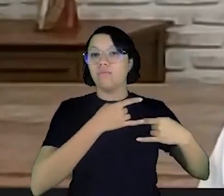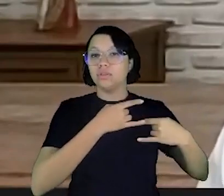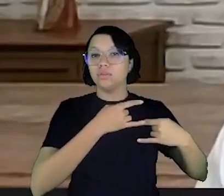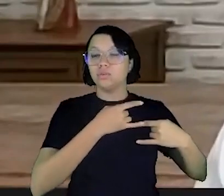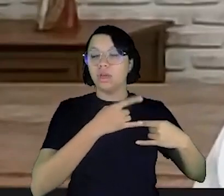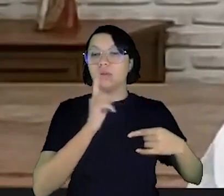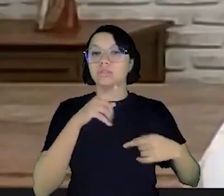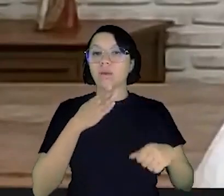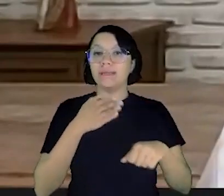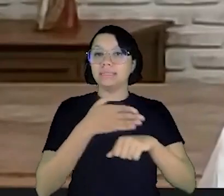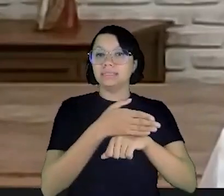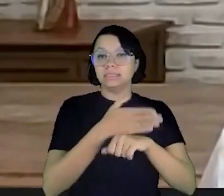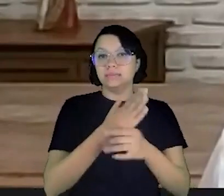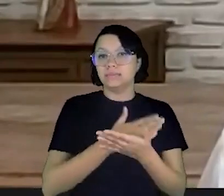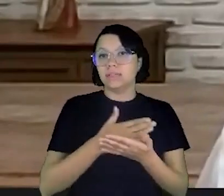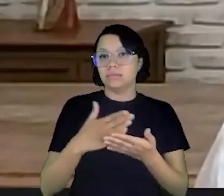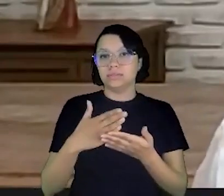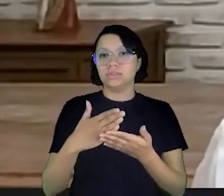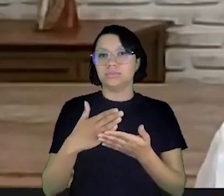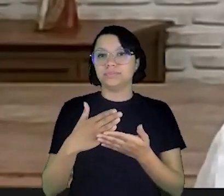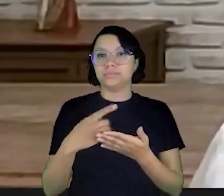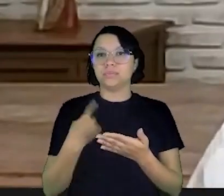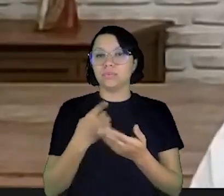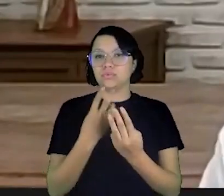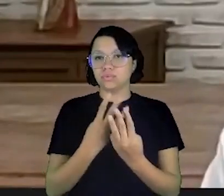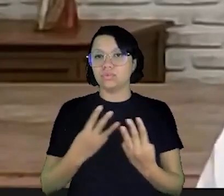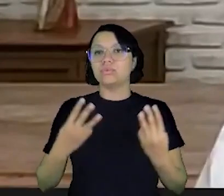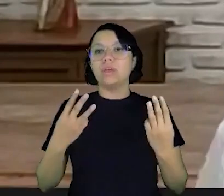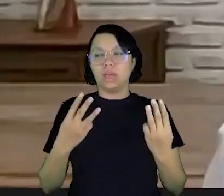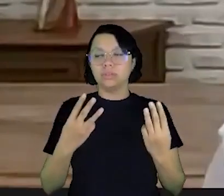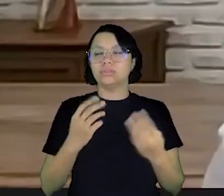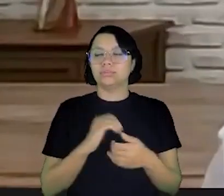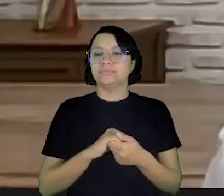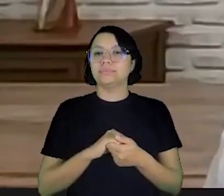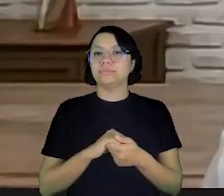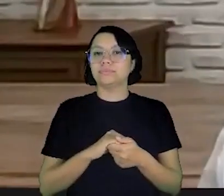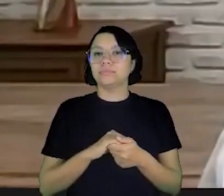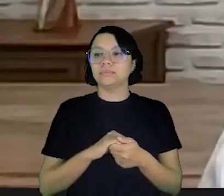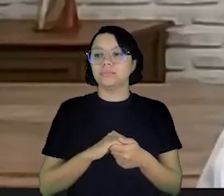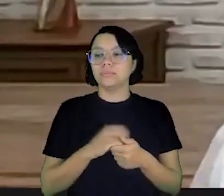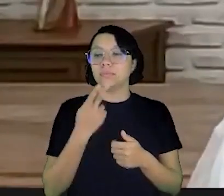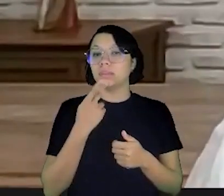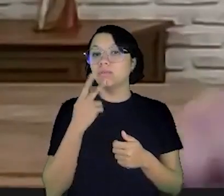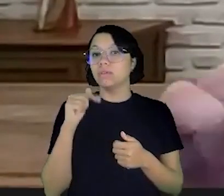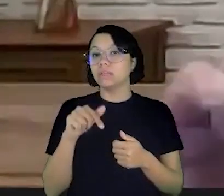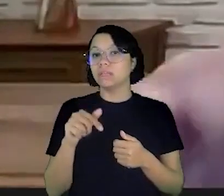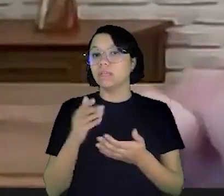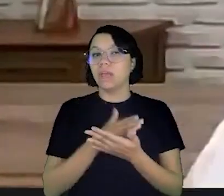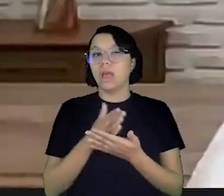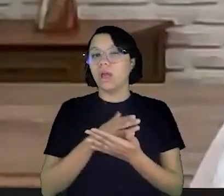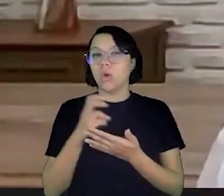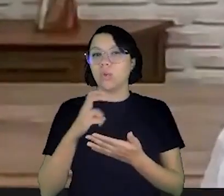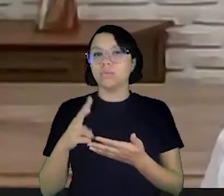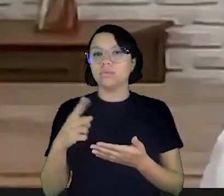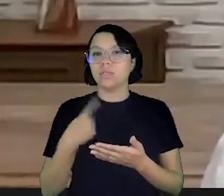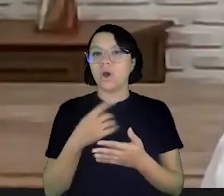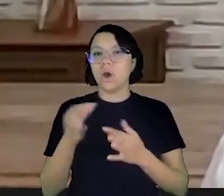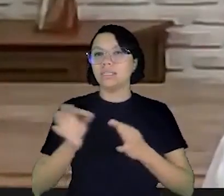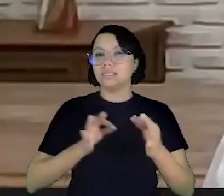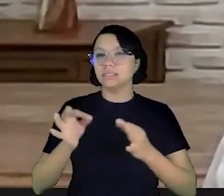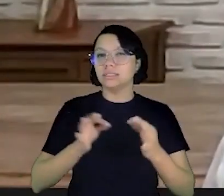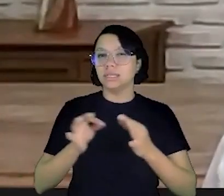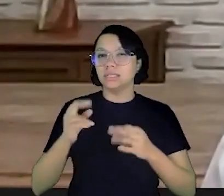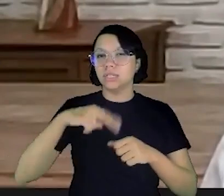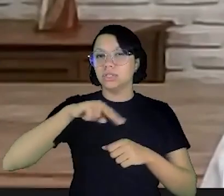de Governo mas que são acessíveis a partir do nosso site Cidadania Financeira e eu mencionei aqui